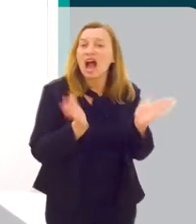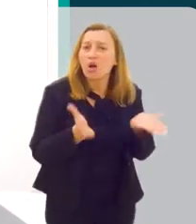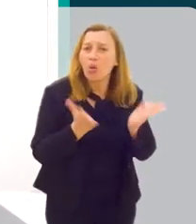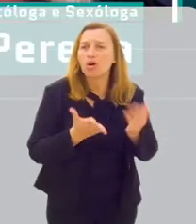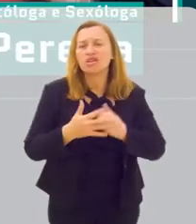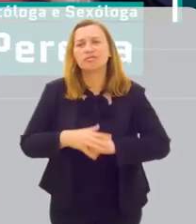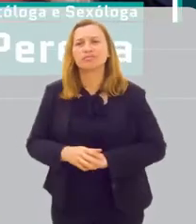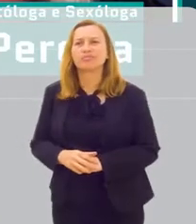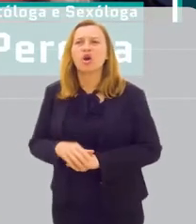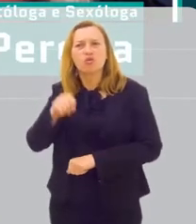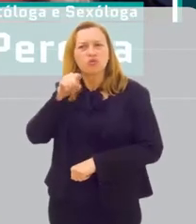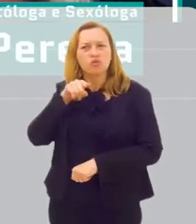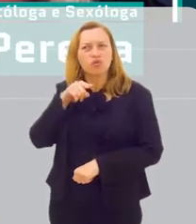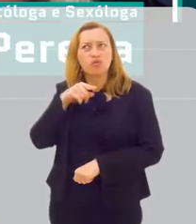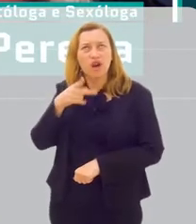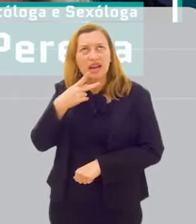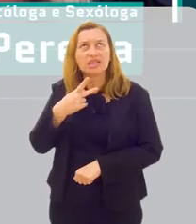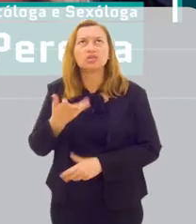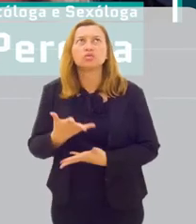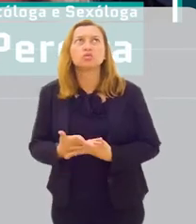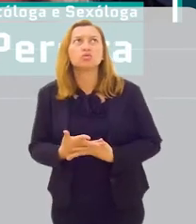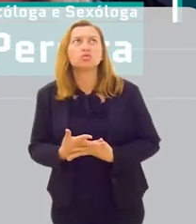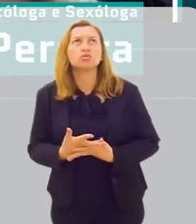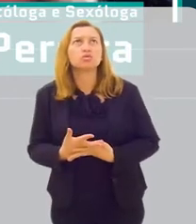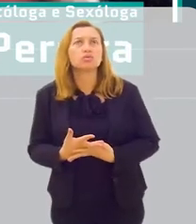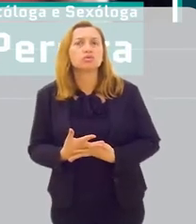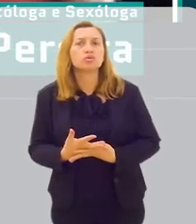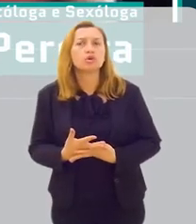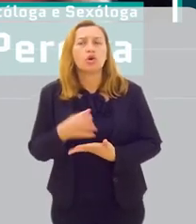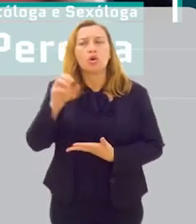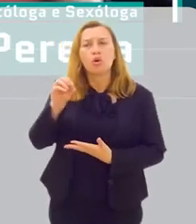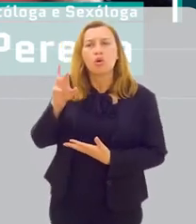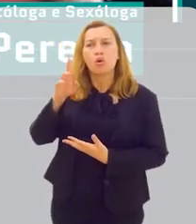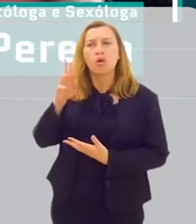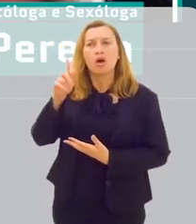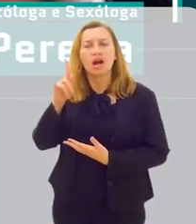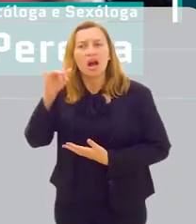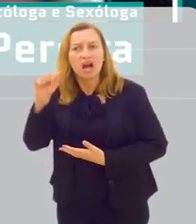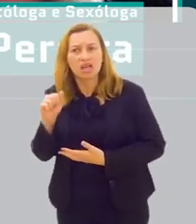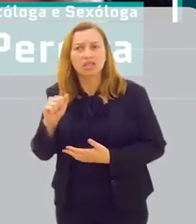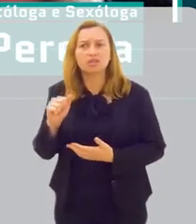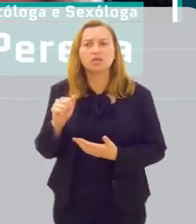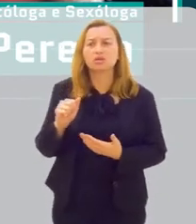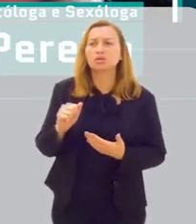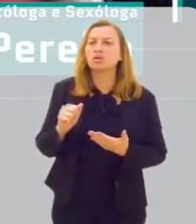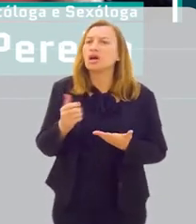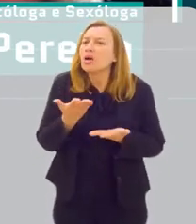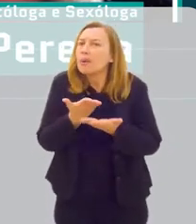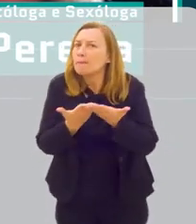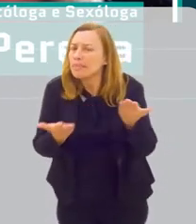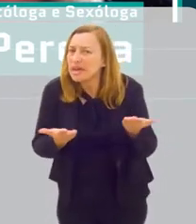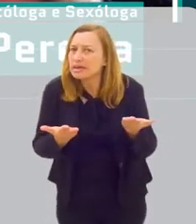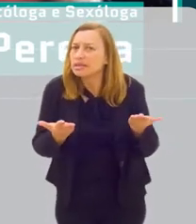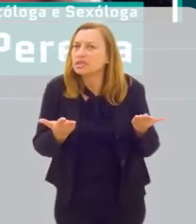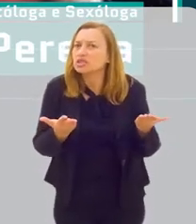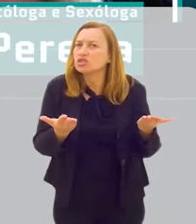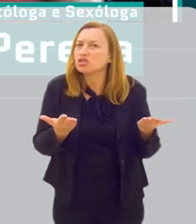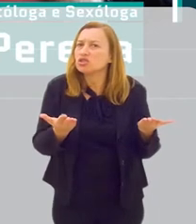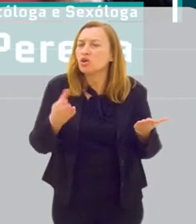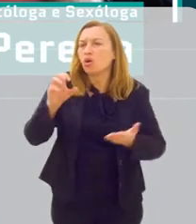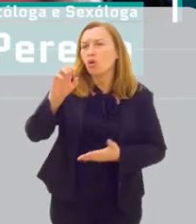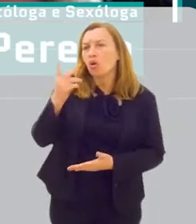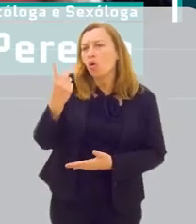Agora, se falando do orgânico, há uma perda de